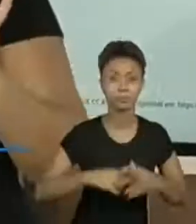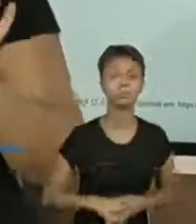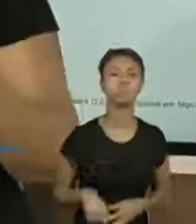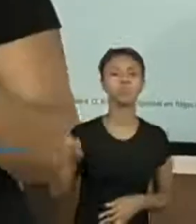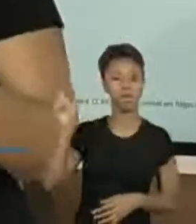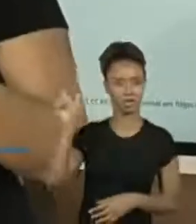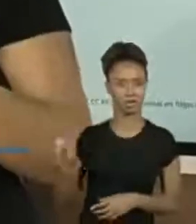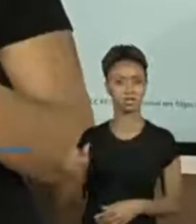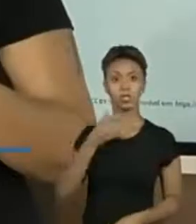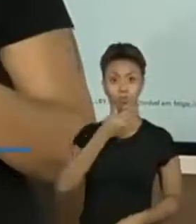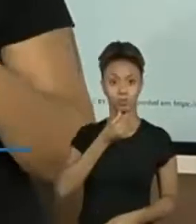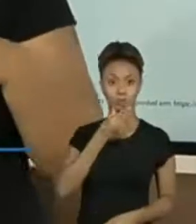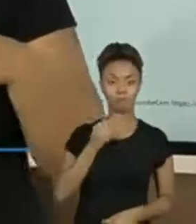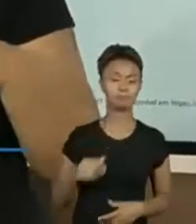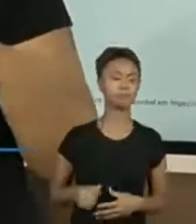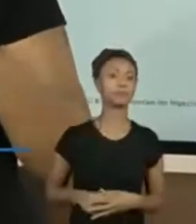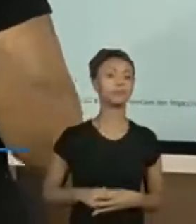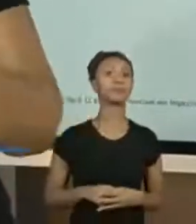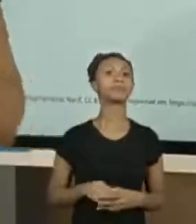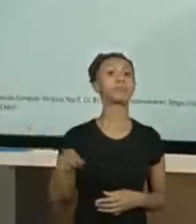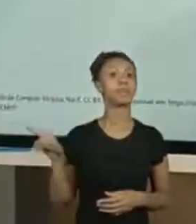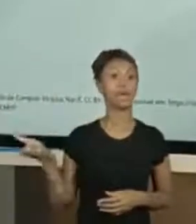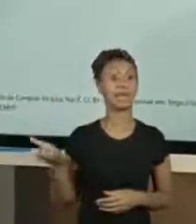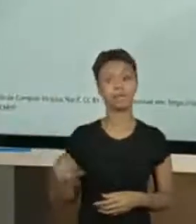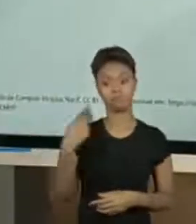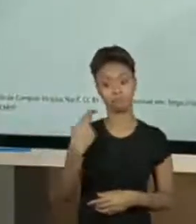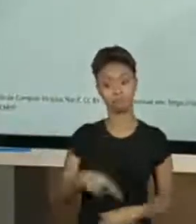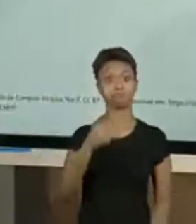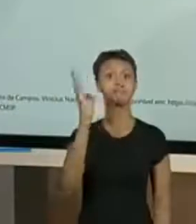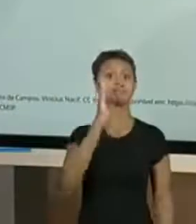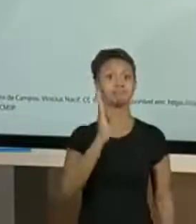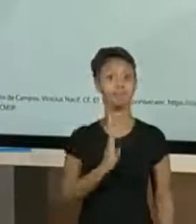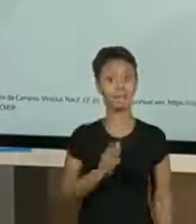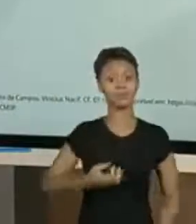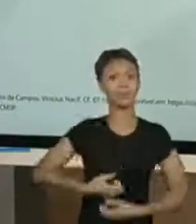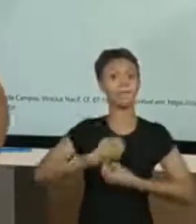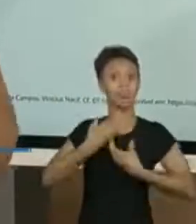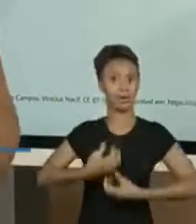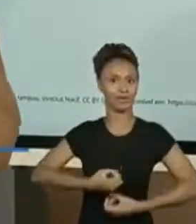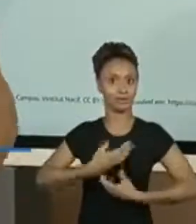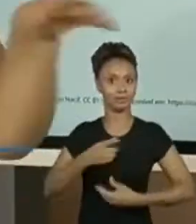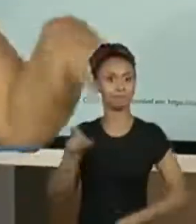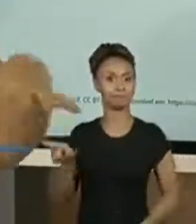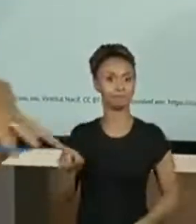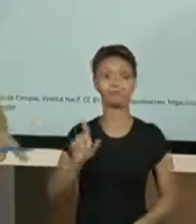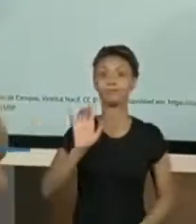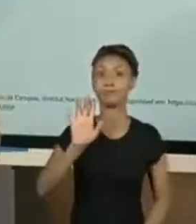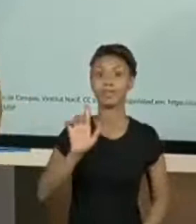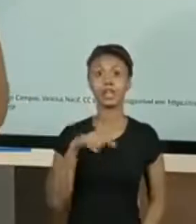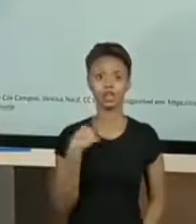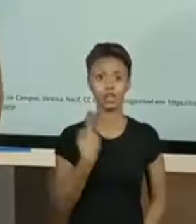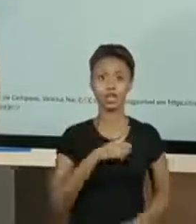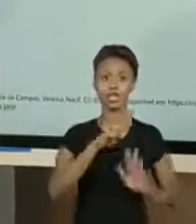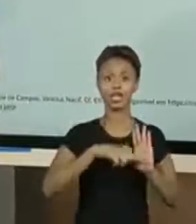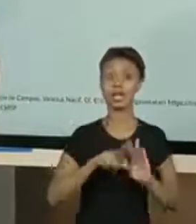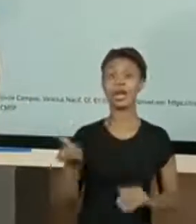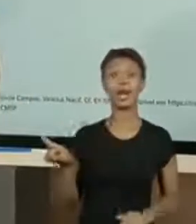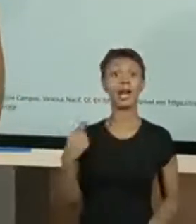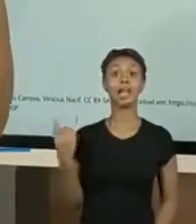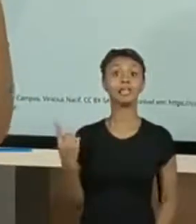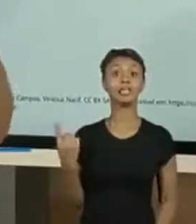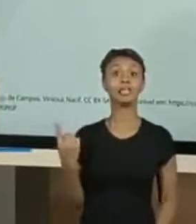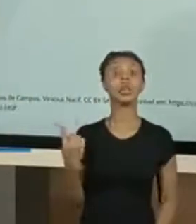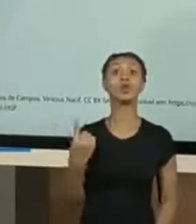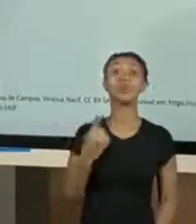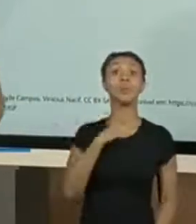Esse autor, ele é um poeta brasileiro. E detalhe, de todos que nós lemos, ele é o único que não morreu.